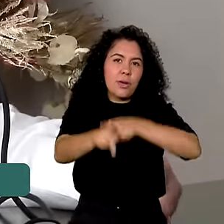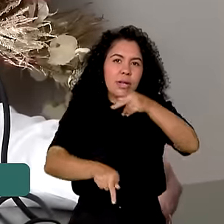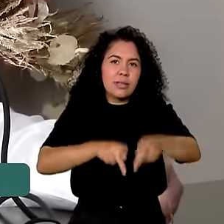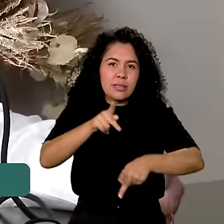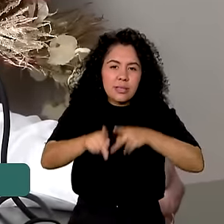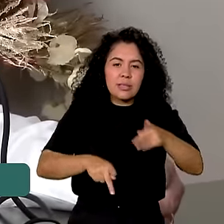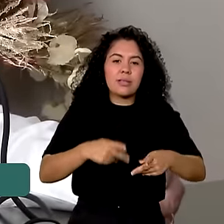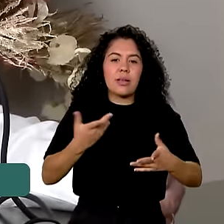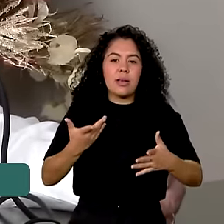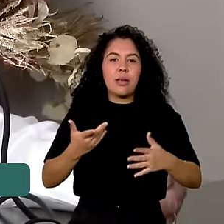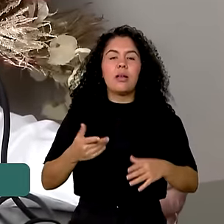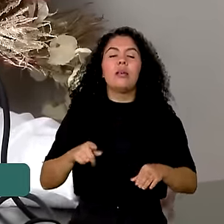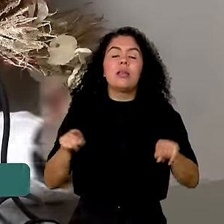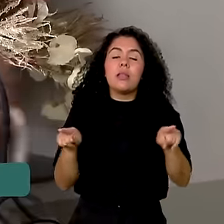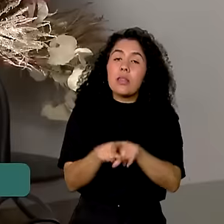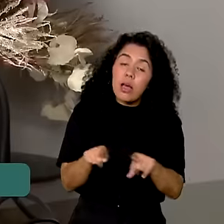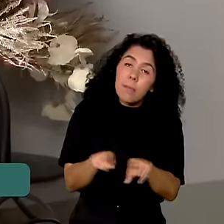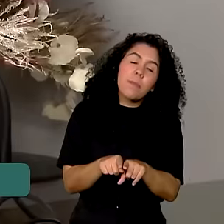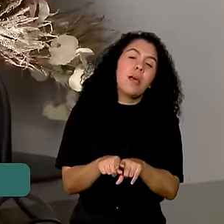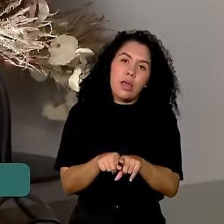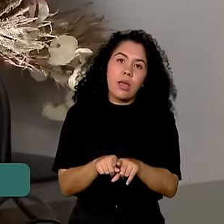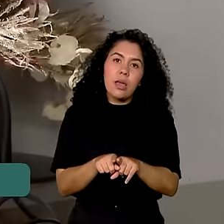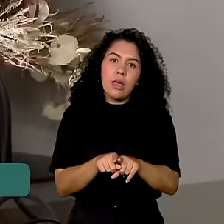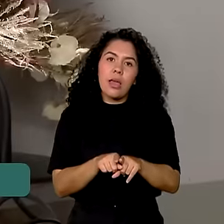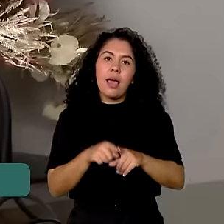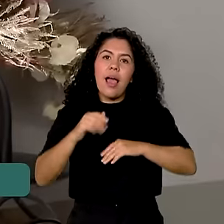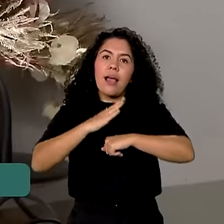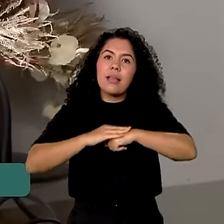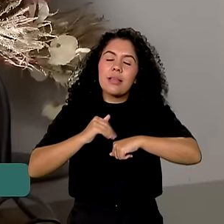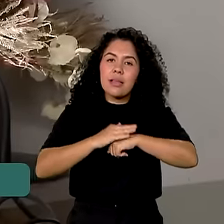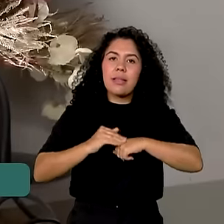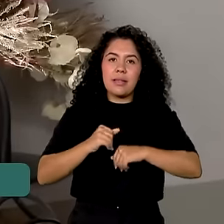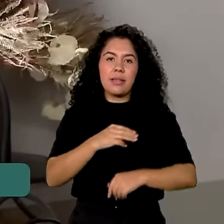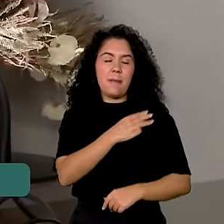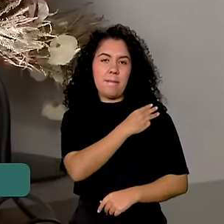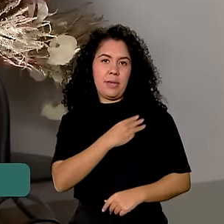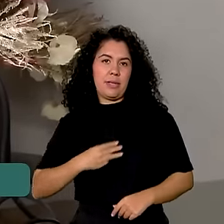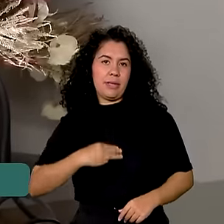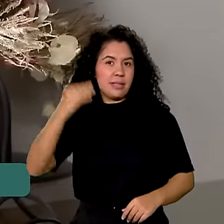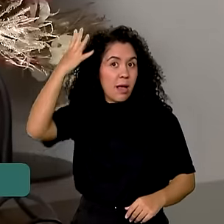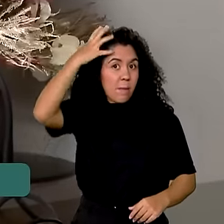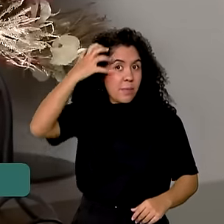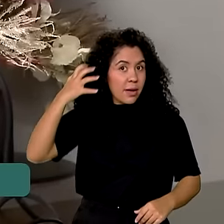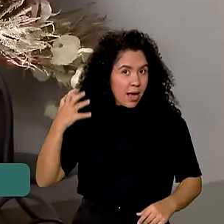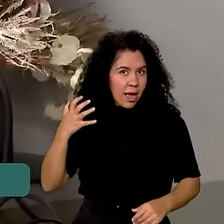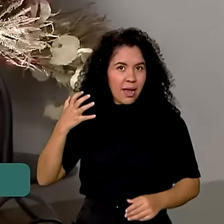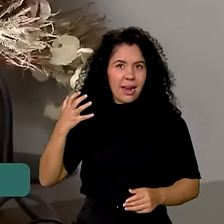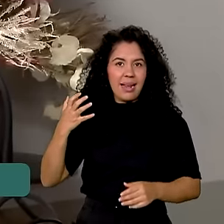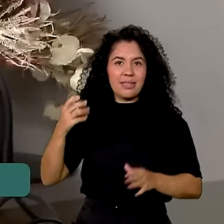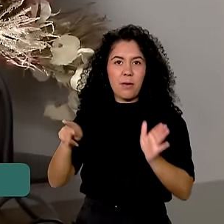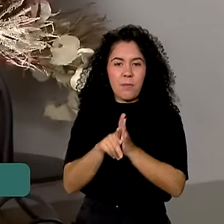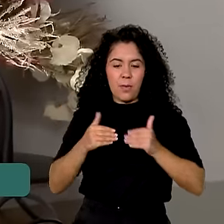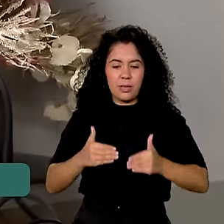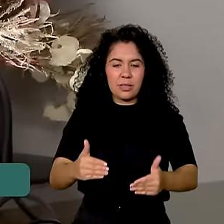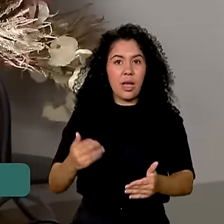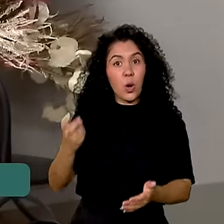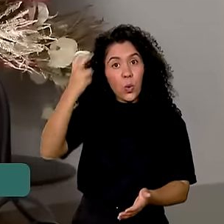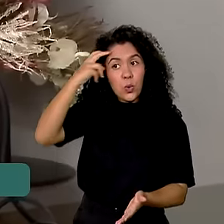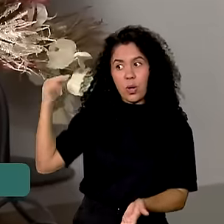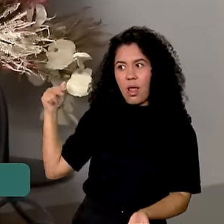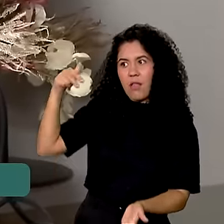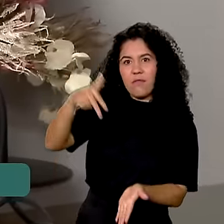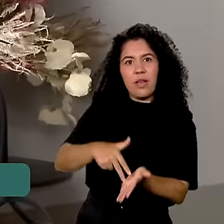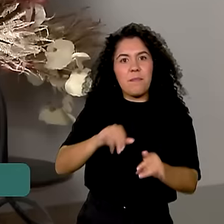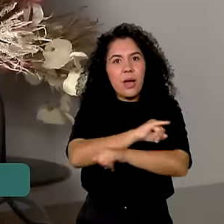à base do candeeiro. E também a nossa querida Margarete Menezes e aqui a Bahia para anunciar 52 milhões